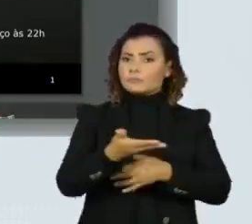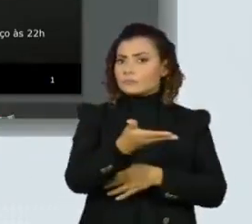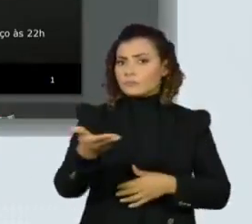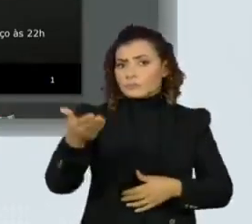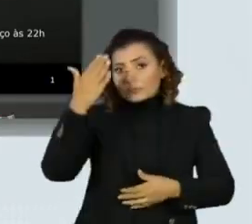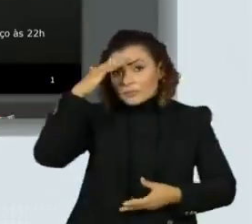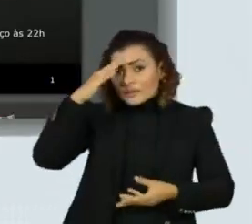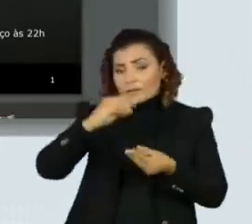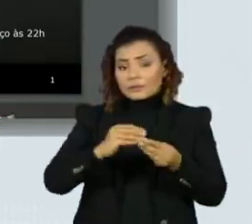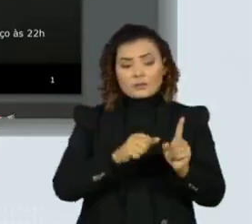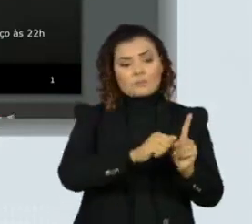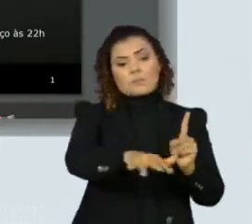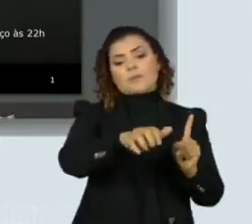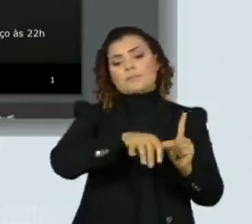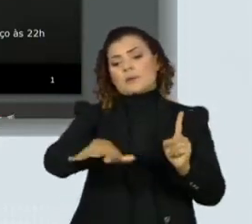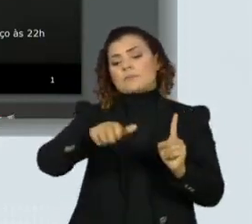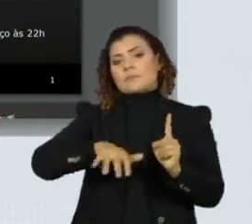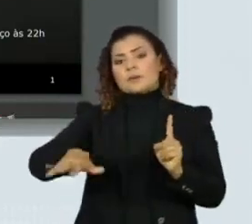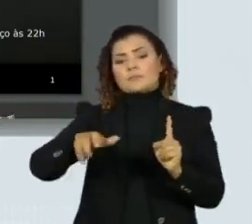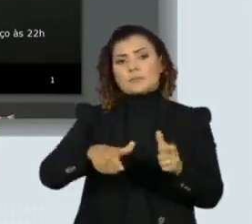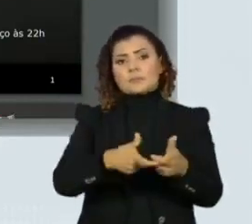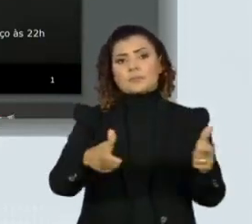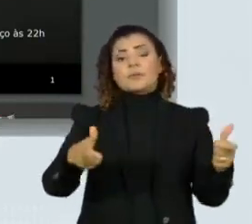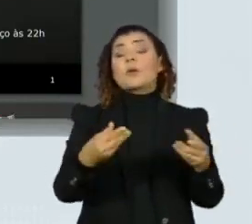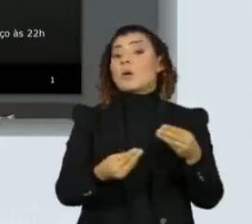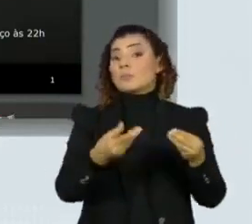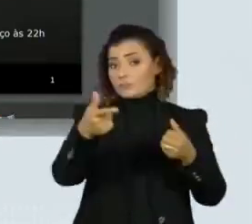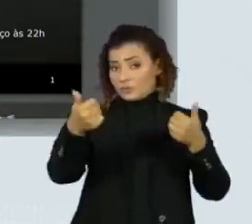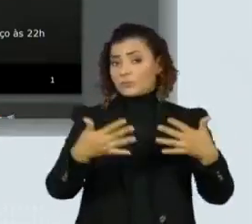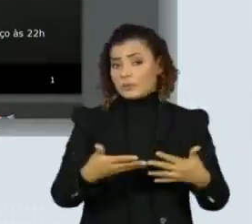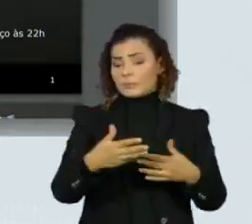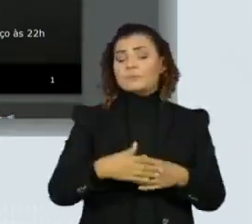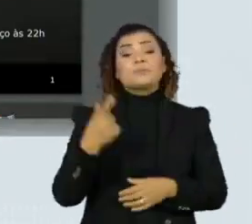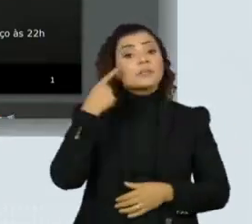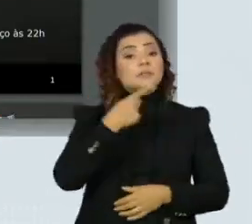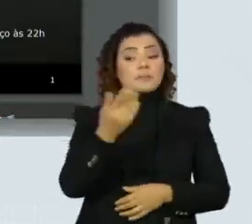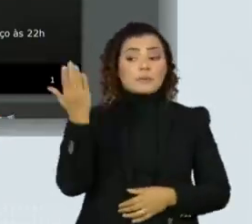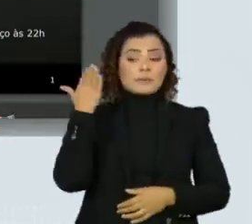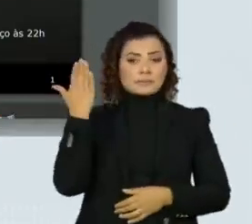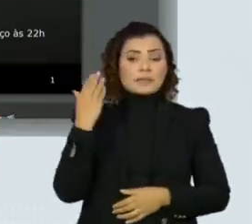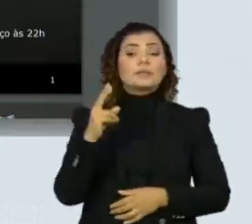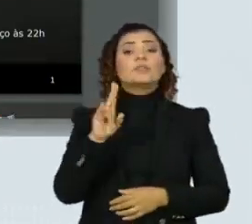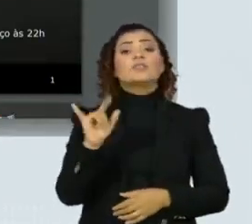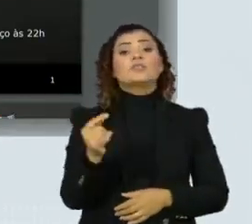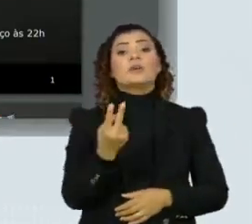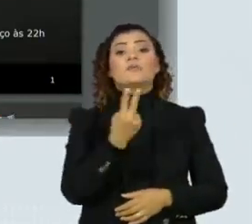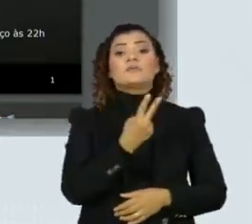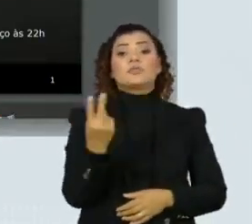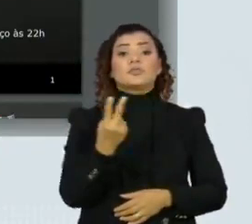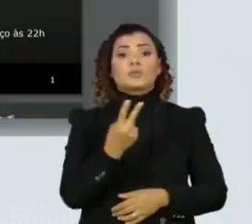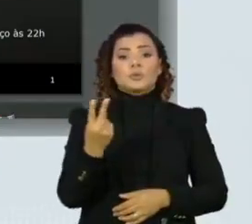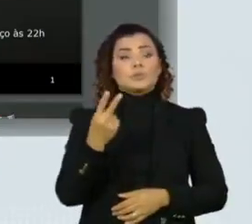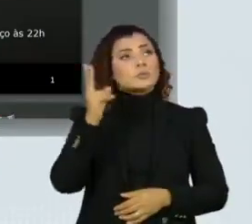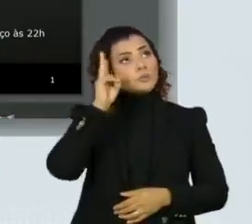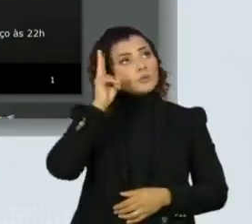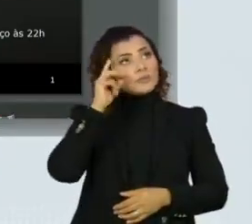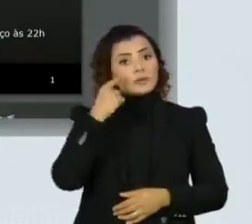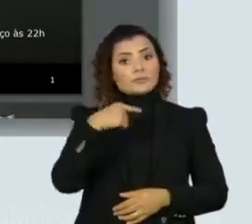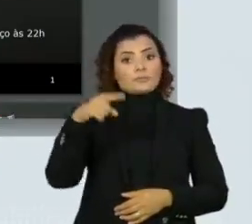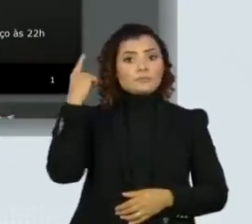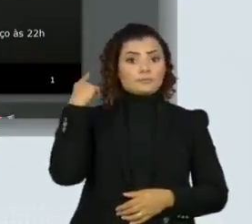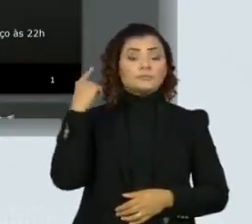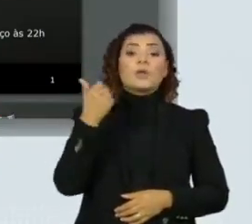entenderem a velocidade da instalação dessa doença. Na semana passada, no dia 22, segunda-feira,